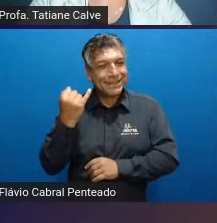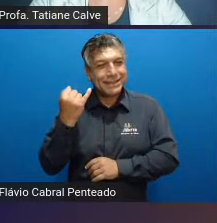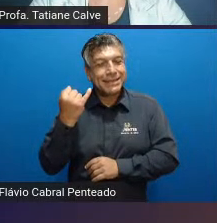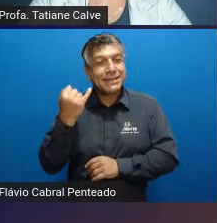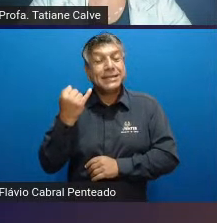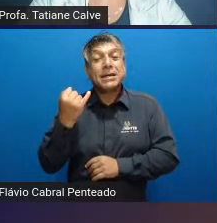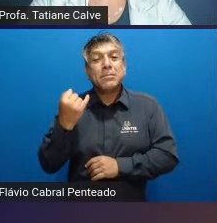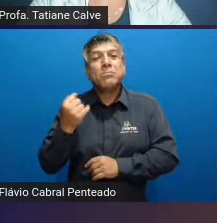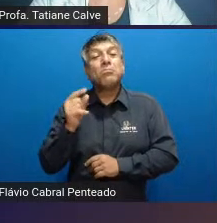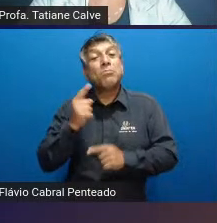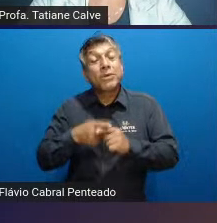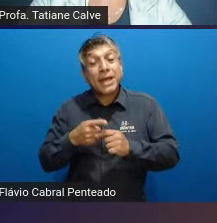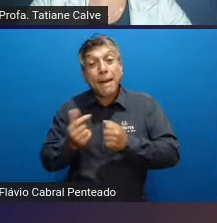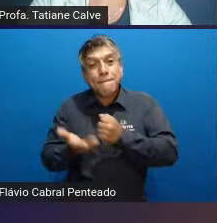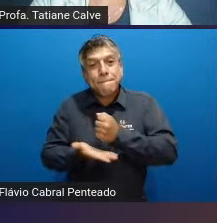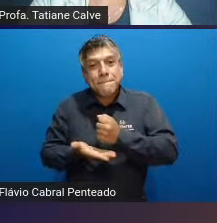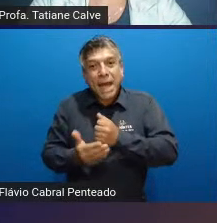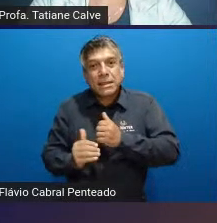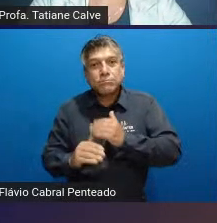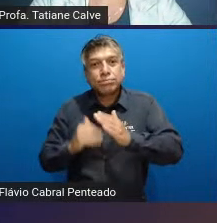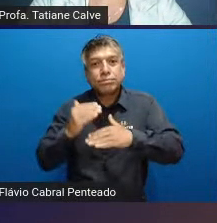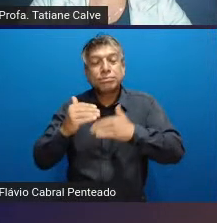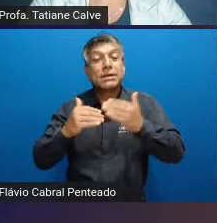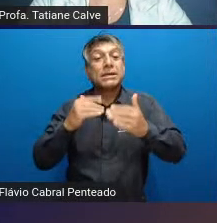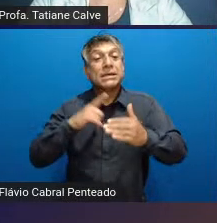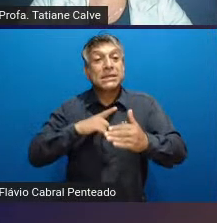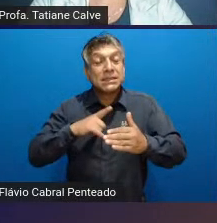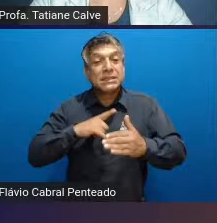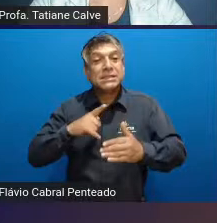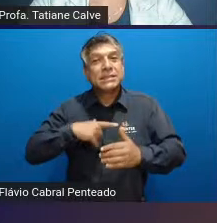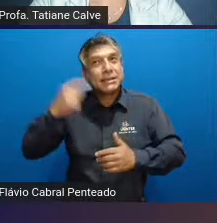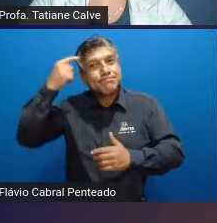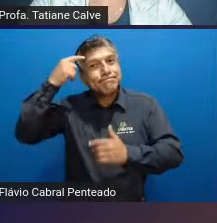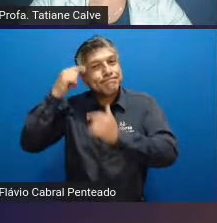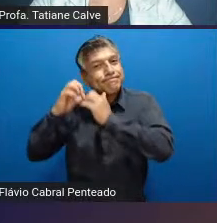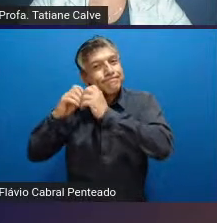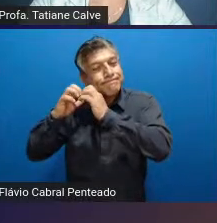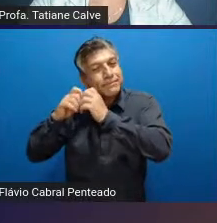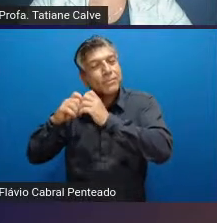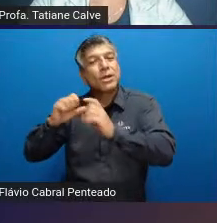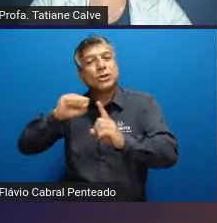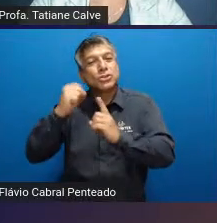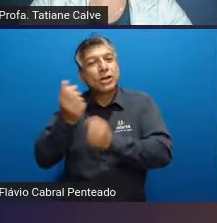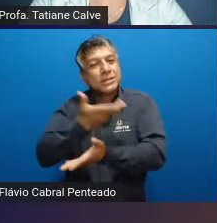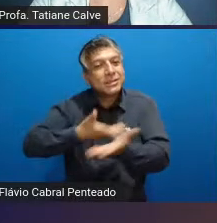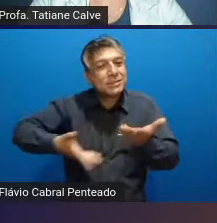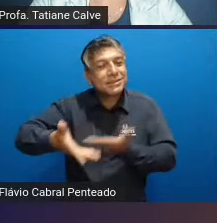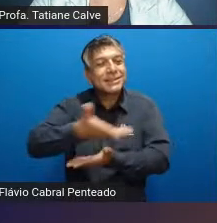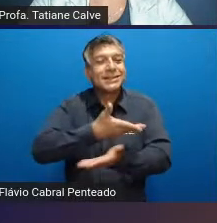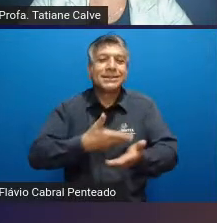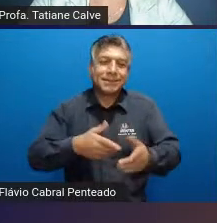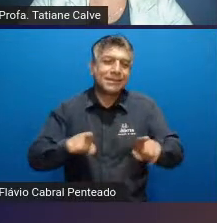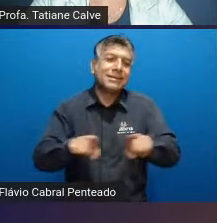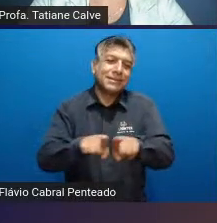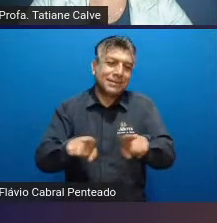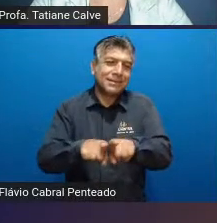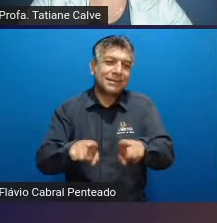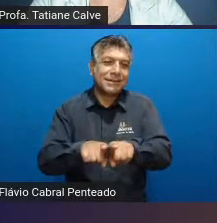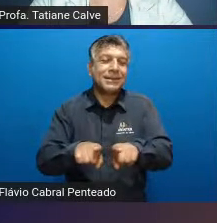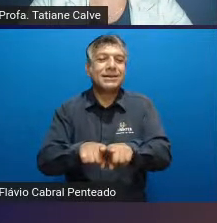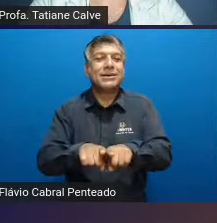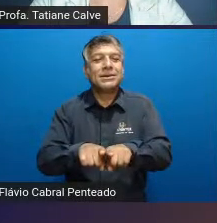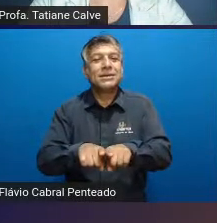seu desenvolvimento tanto nos âmbitos cognitivo socioafetivo e claro né a partir do âmbito